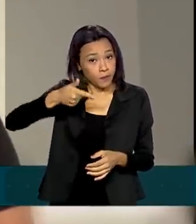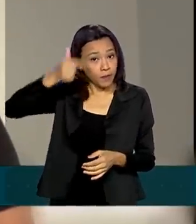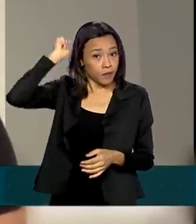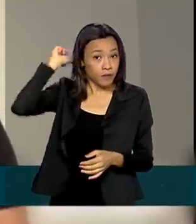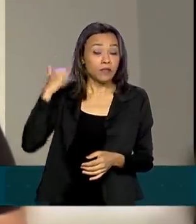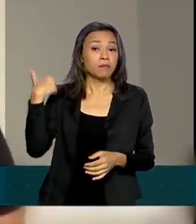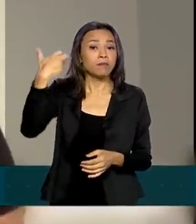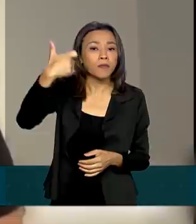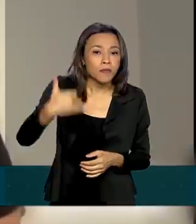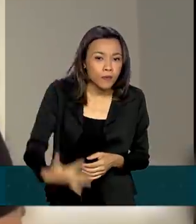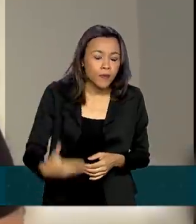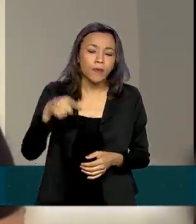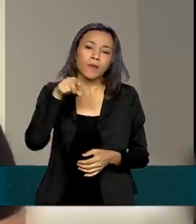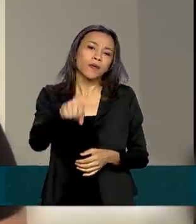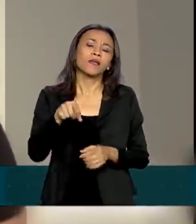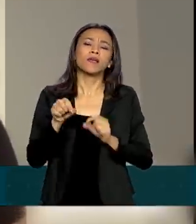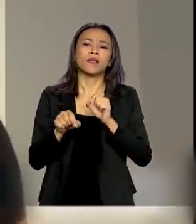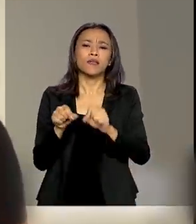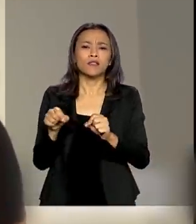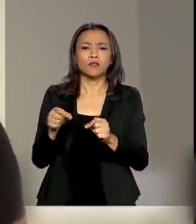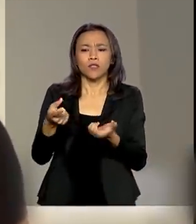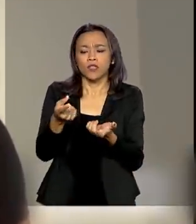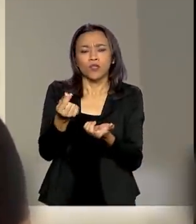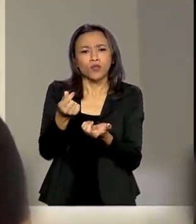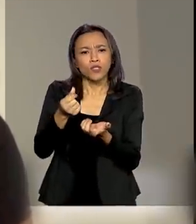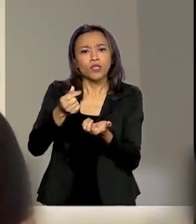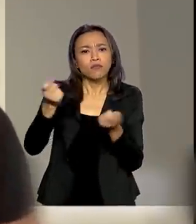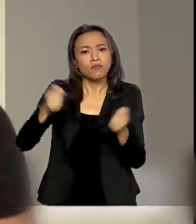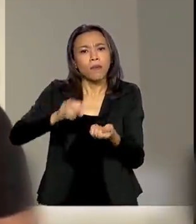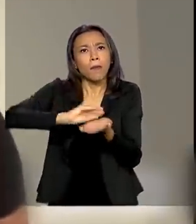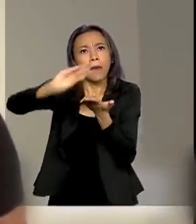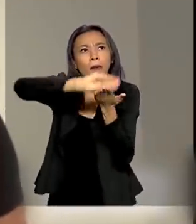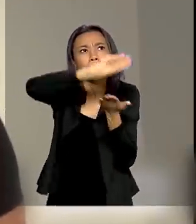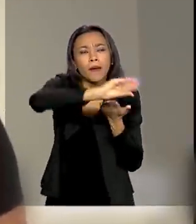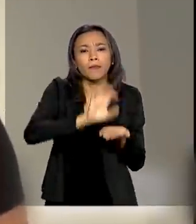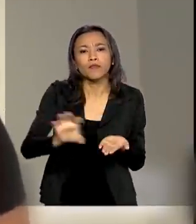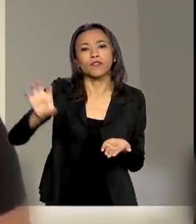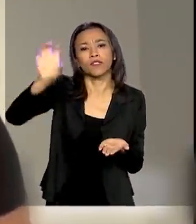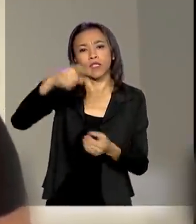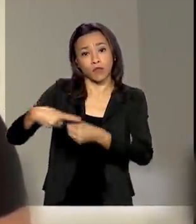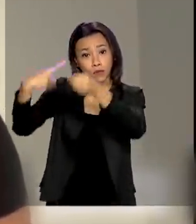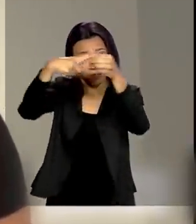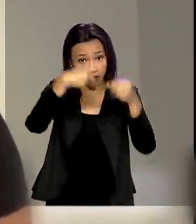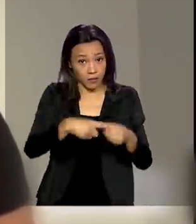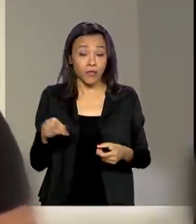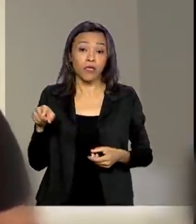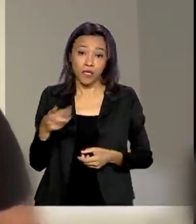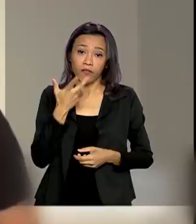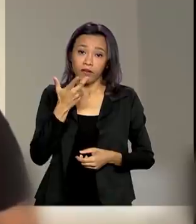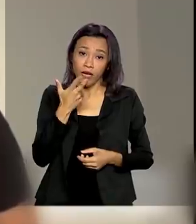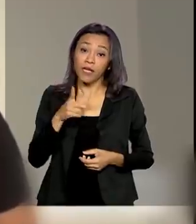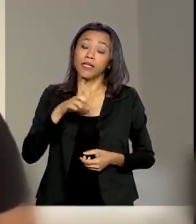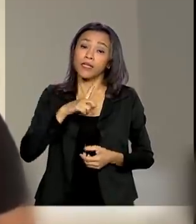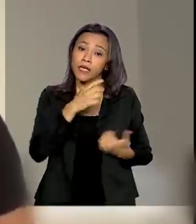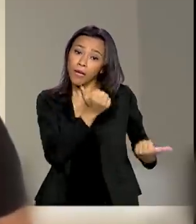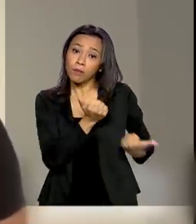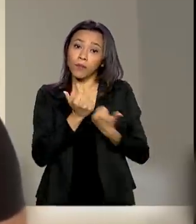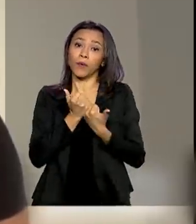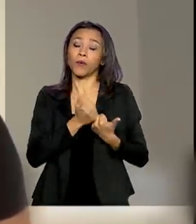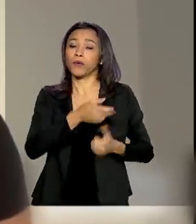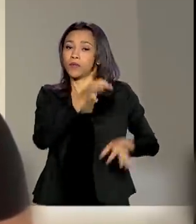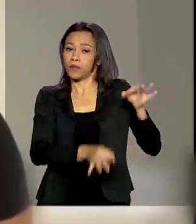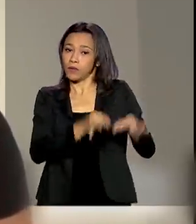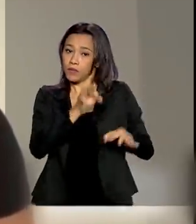ajuda a descentralizar os recursos para estados e municípios. Ele também destacou que o governo conta com o apoio do Judiciário e do